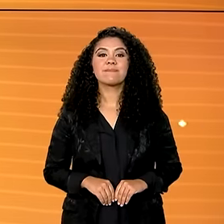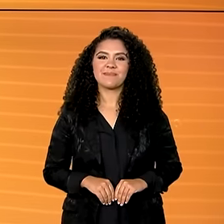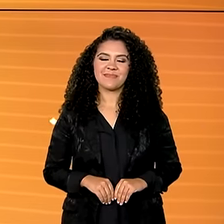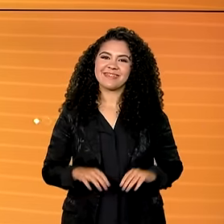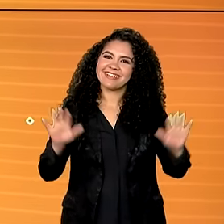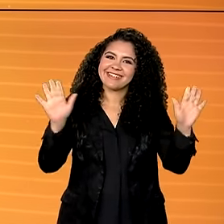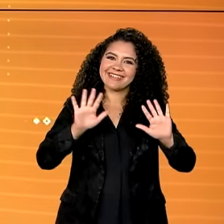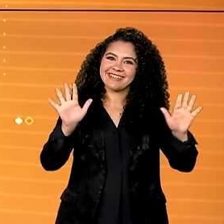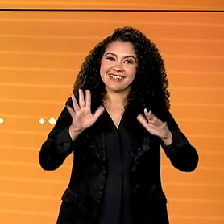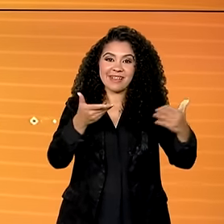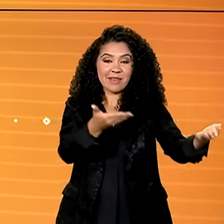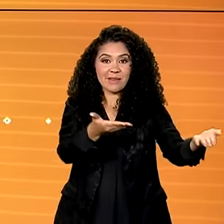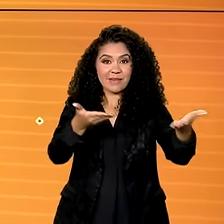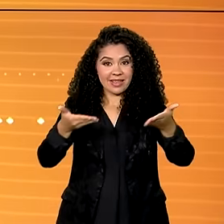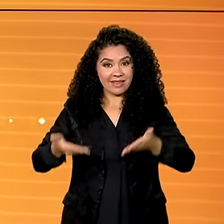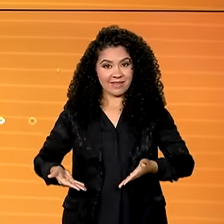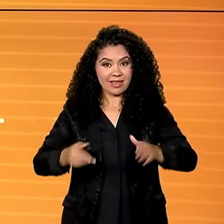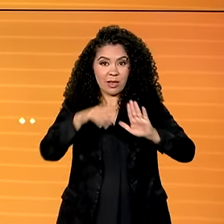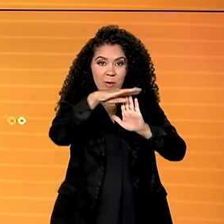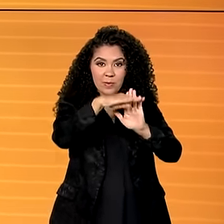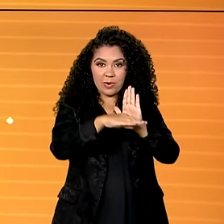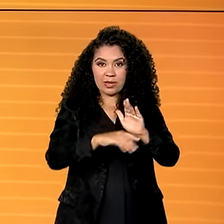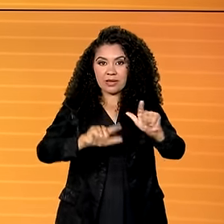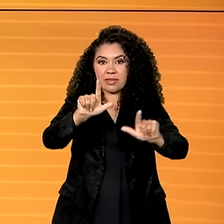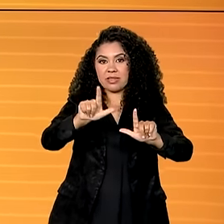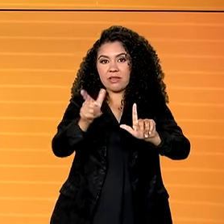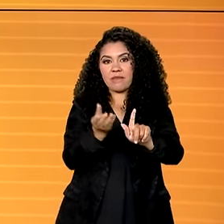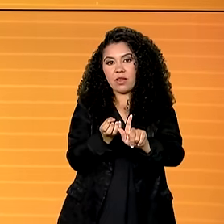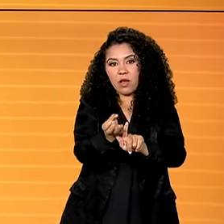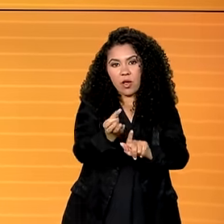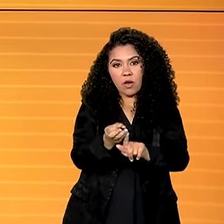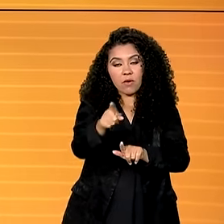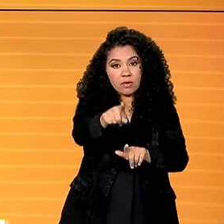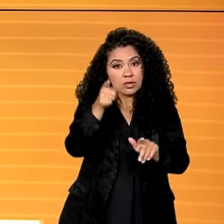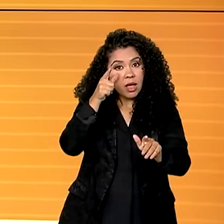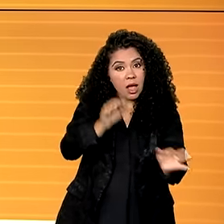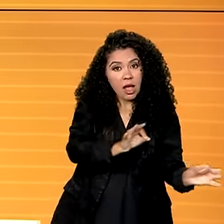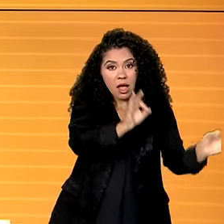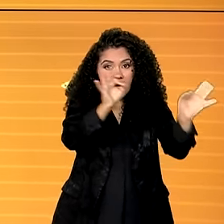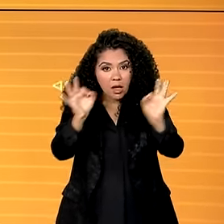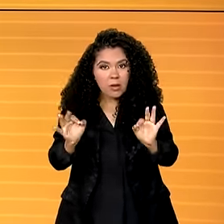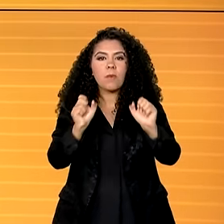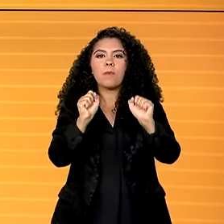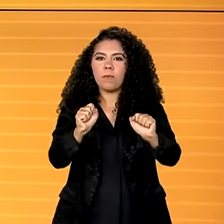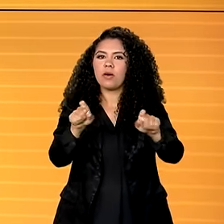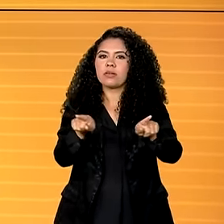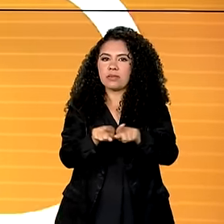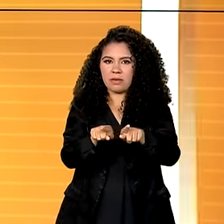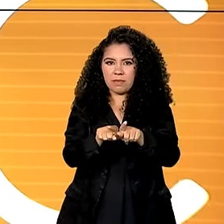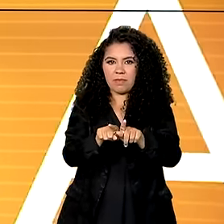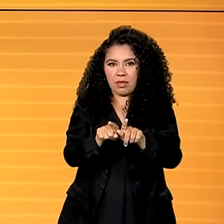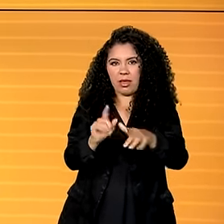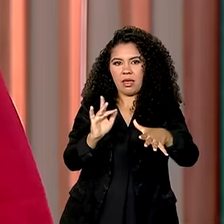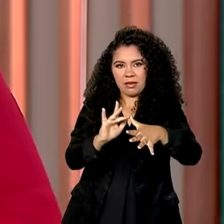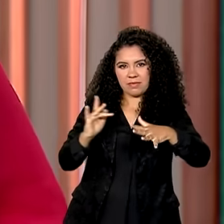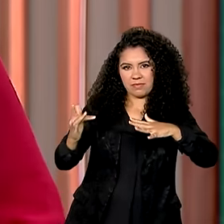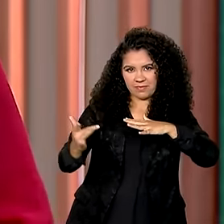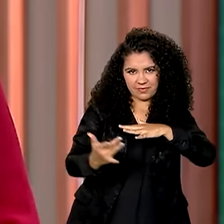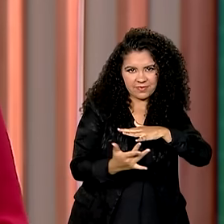Olá, seja muito bem-vindo ao Canal GOV. Lembrando que você pode nos acompanhar também ao vivo pelas redes sociais.